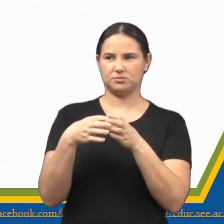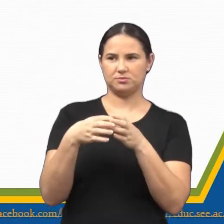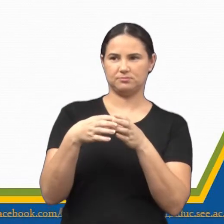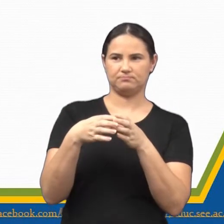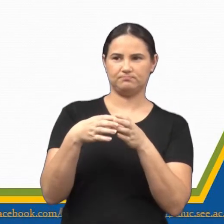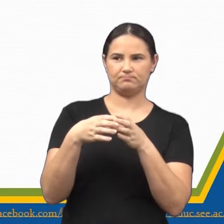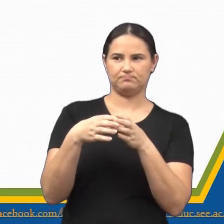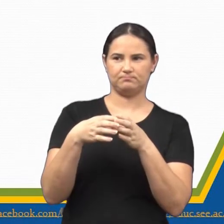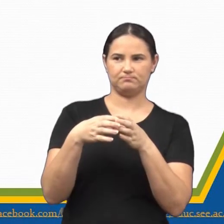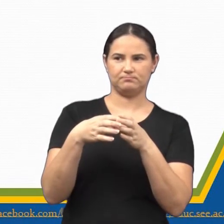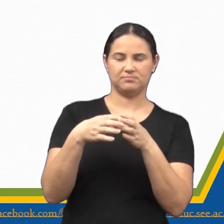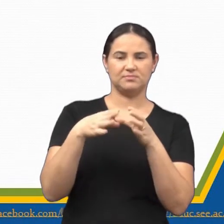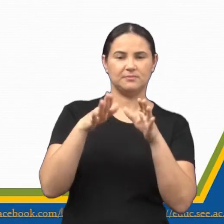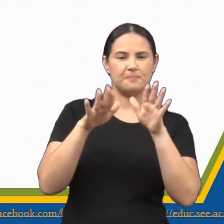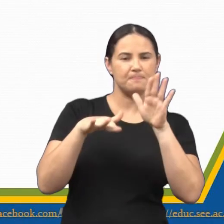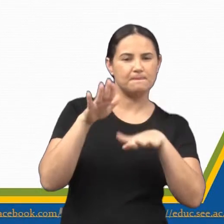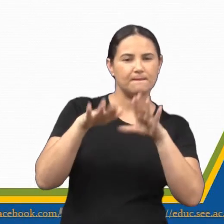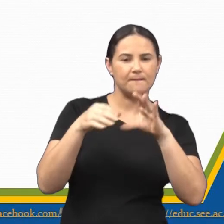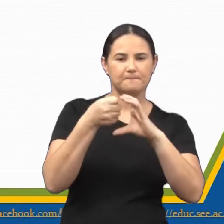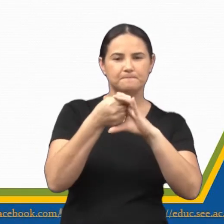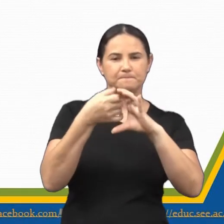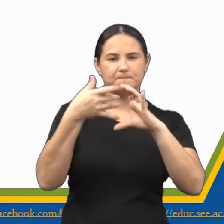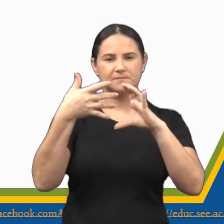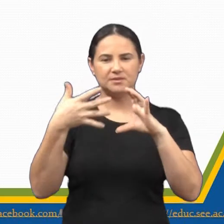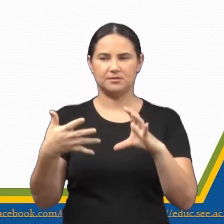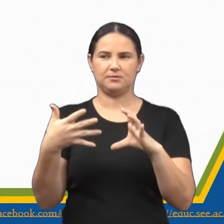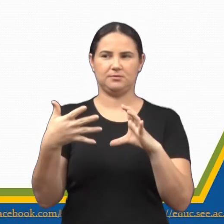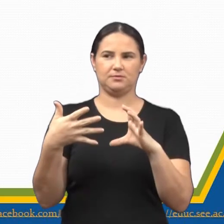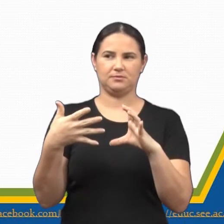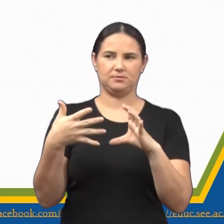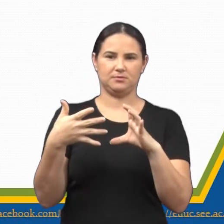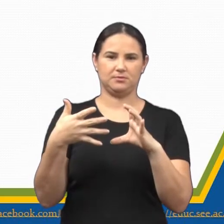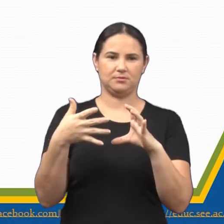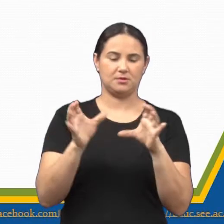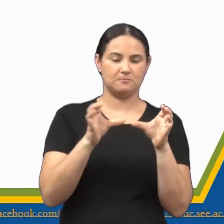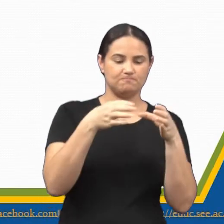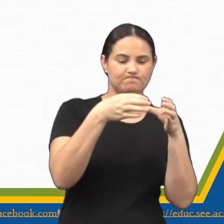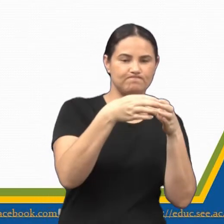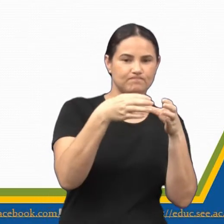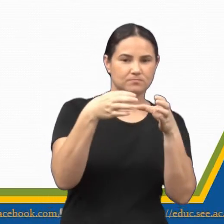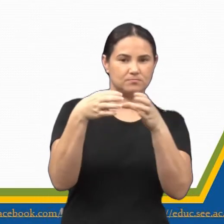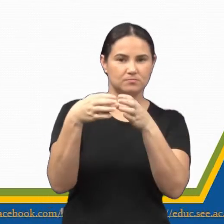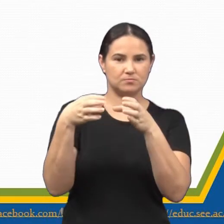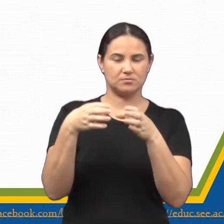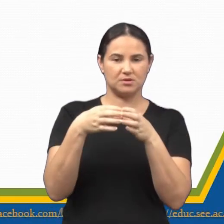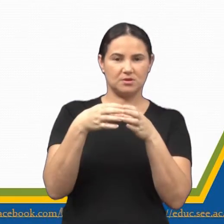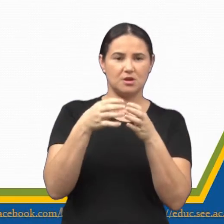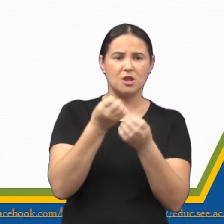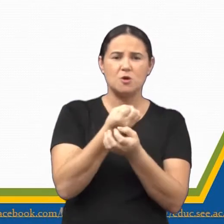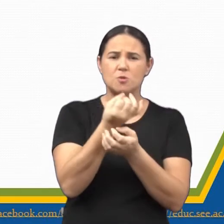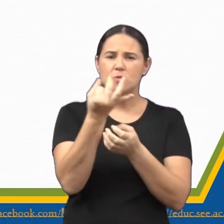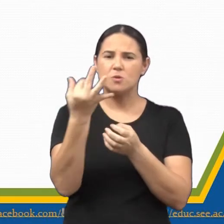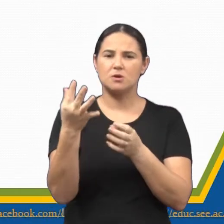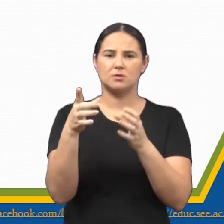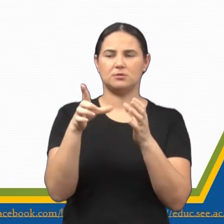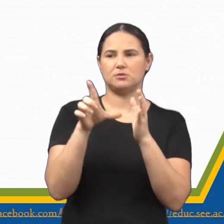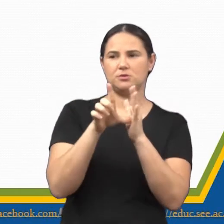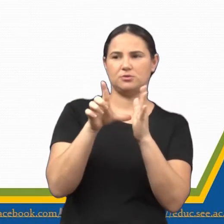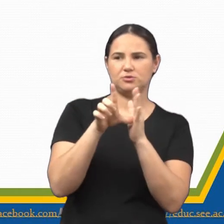segundo as suas características, a sua comunidade e a quantidade de comércios, residências,